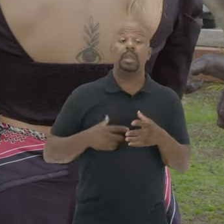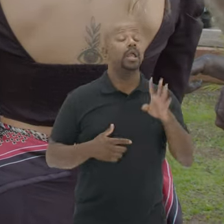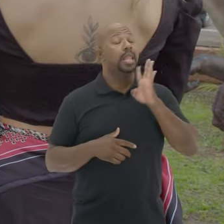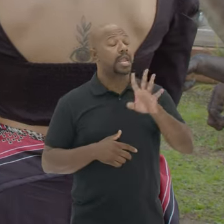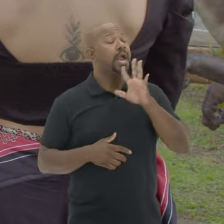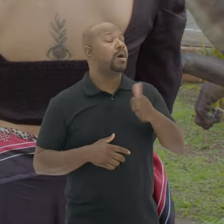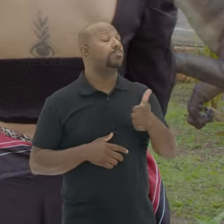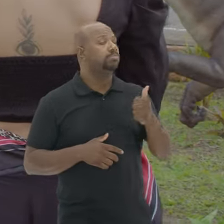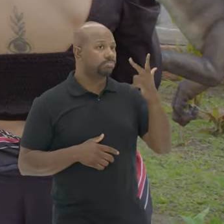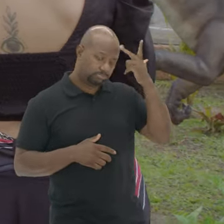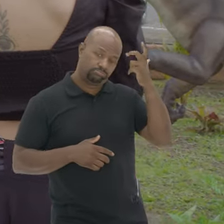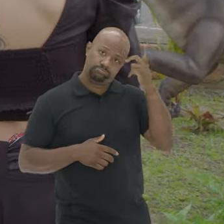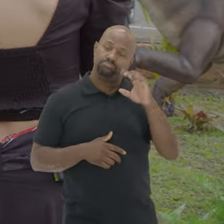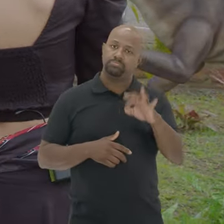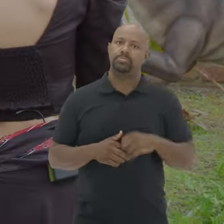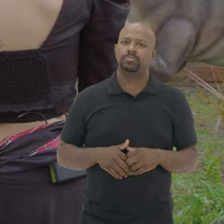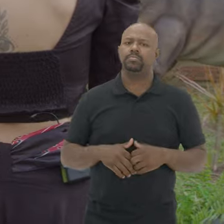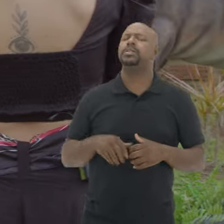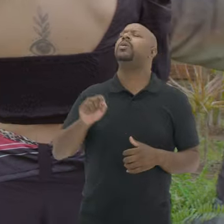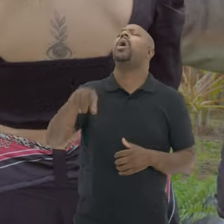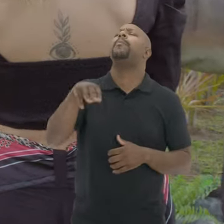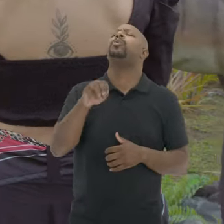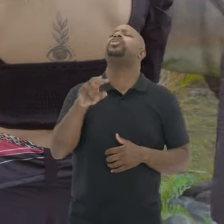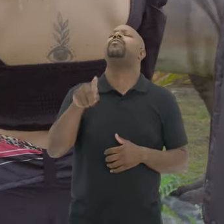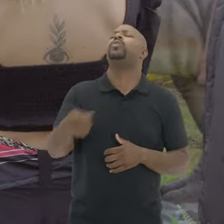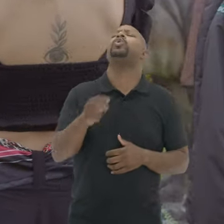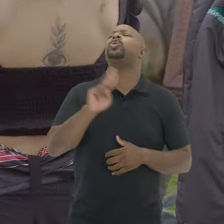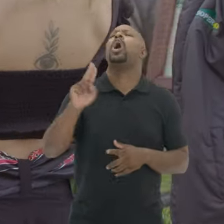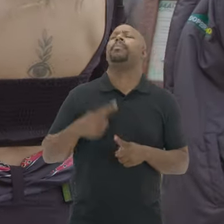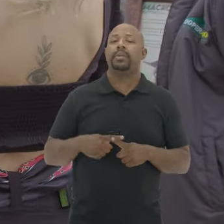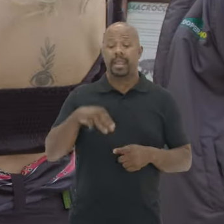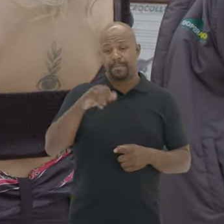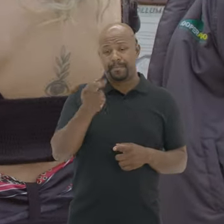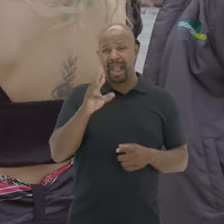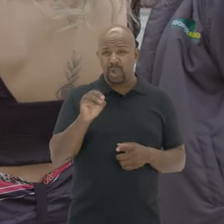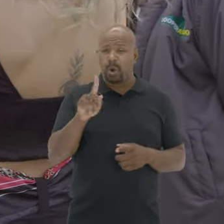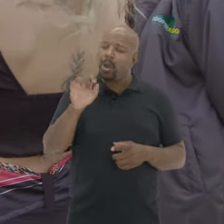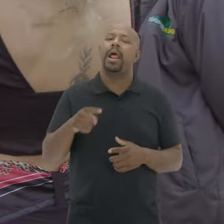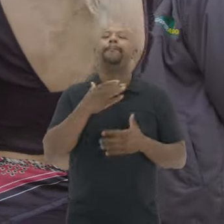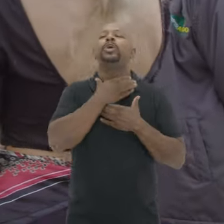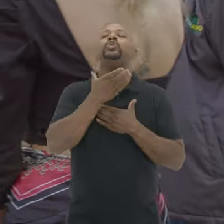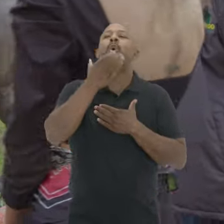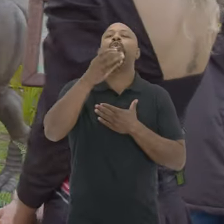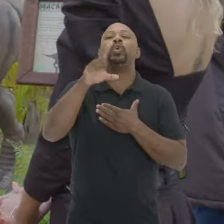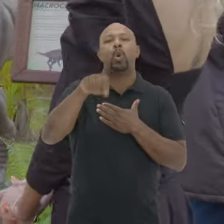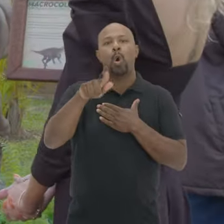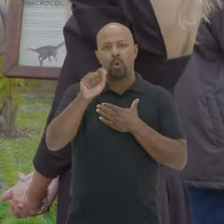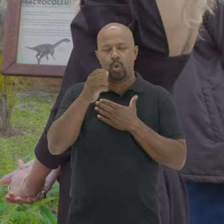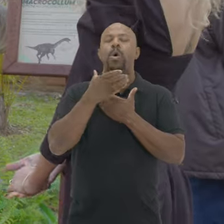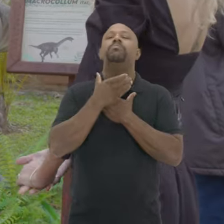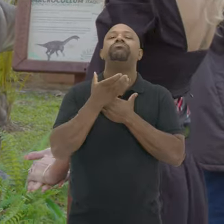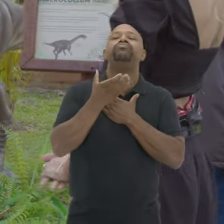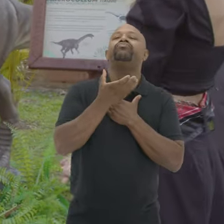vivendo Que legal Nossa senhora E qual que é o motivo Do nome? Macrocolum Significa pescoço longo